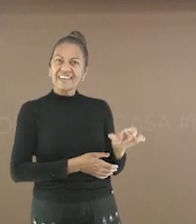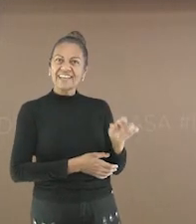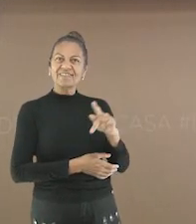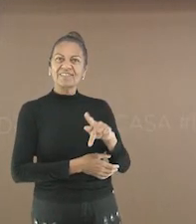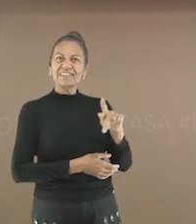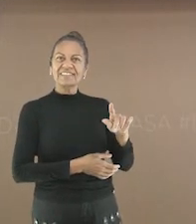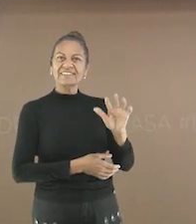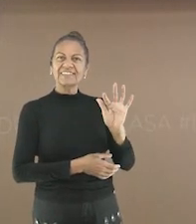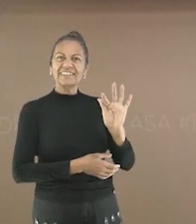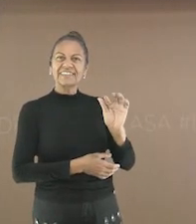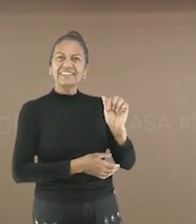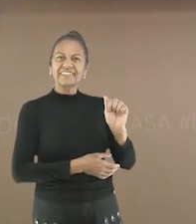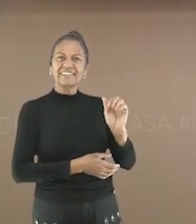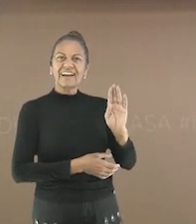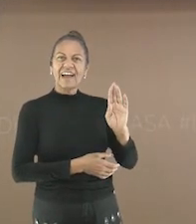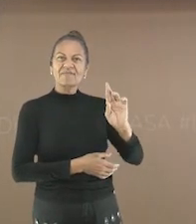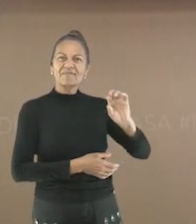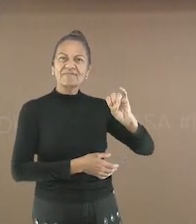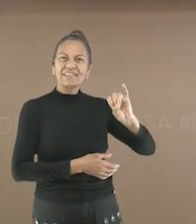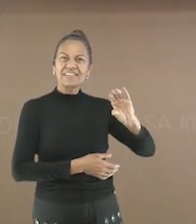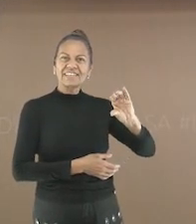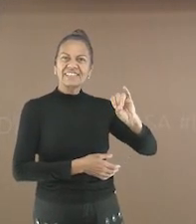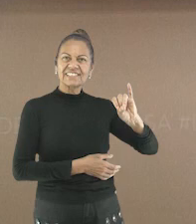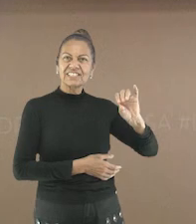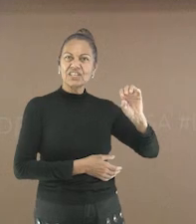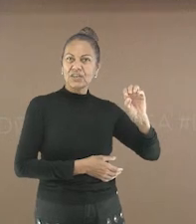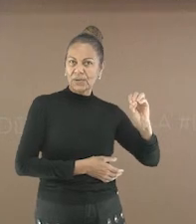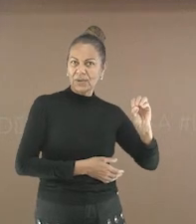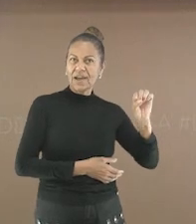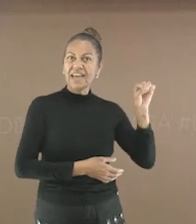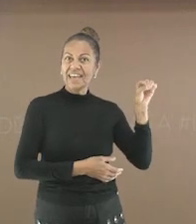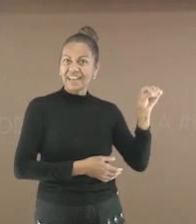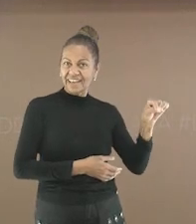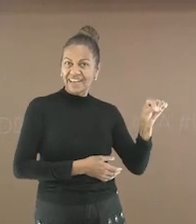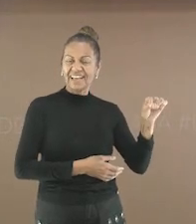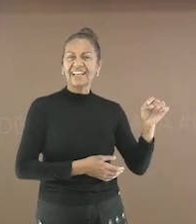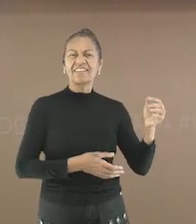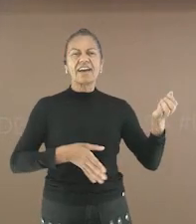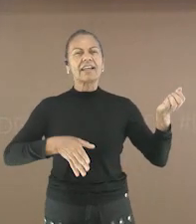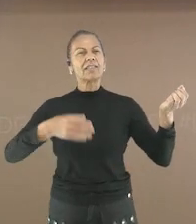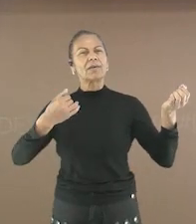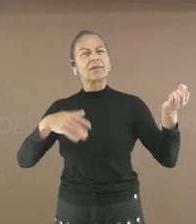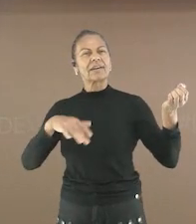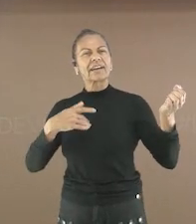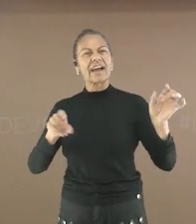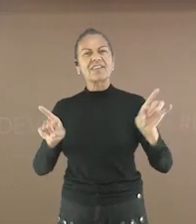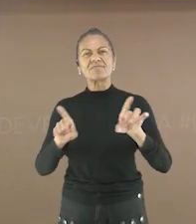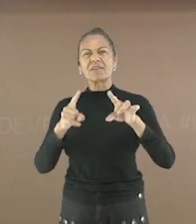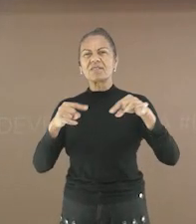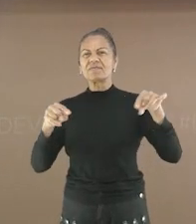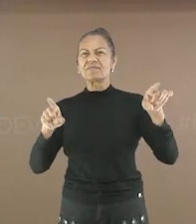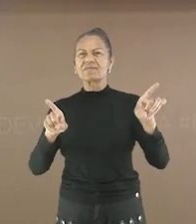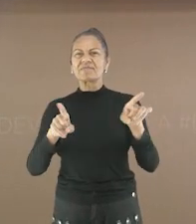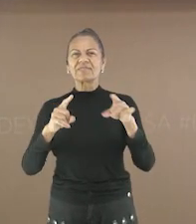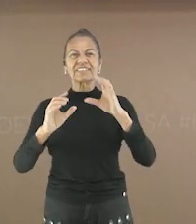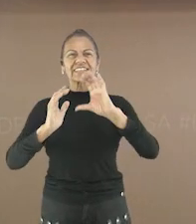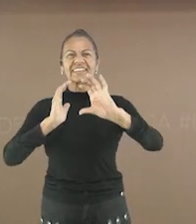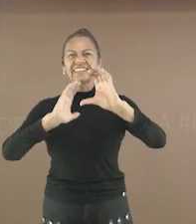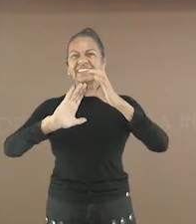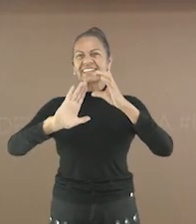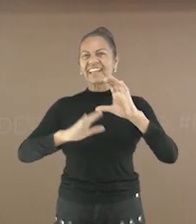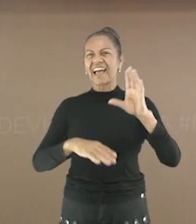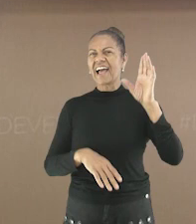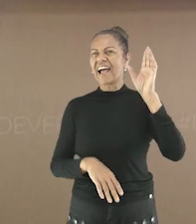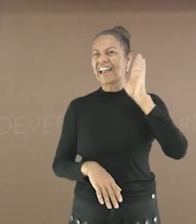Fabrício Hoffman do Tudo TV para tocar e cantar para vocês. Uma música muito